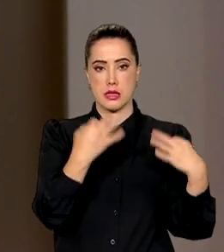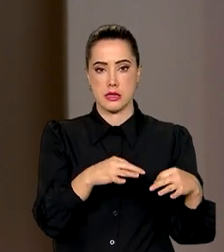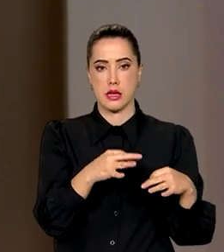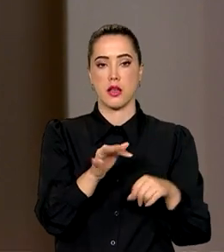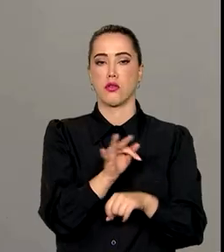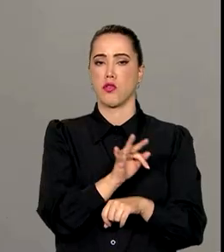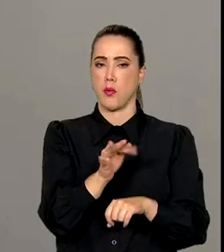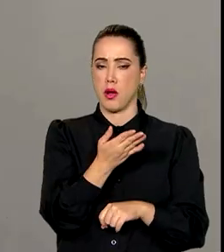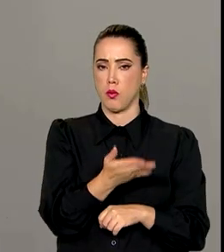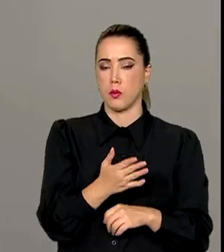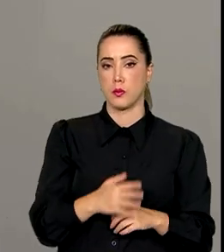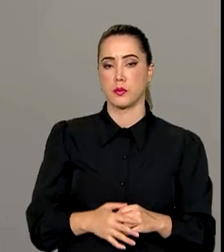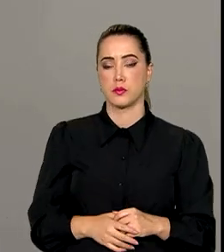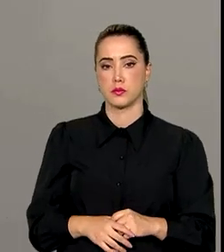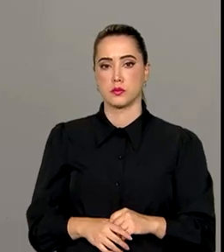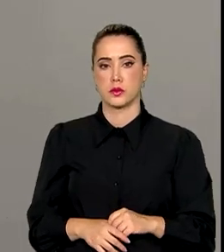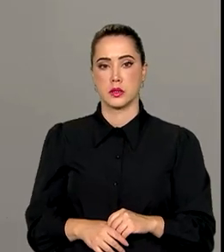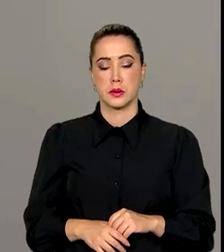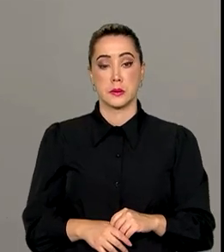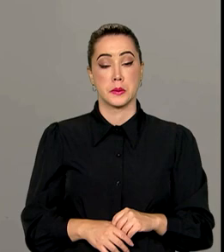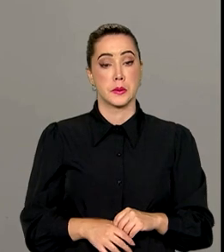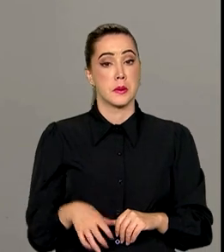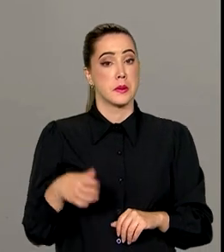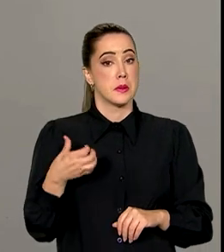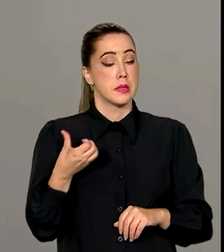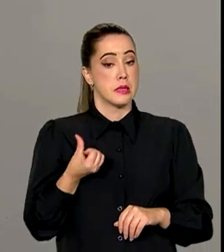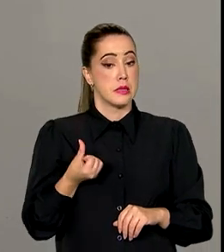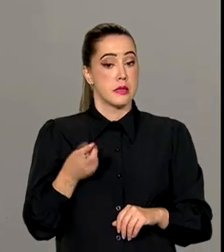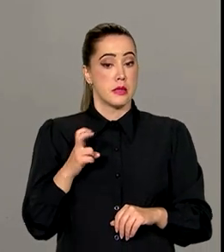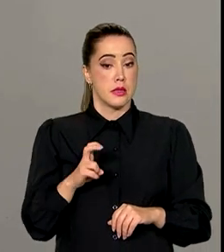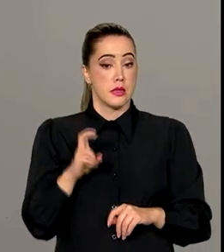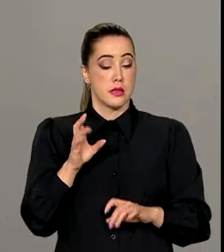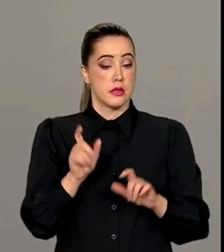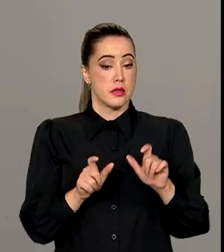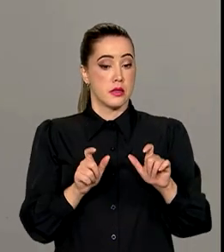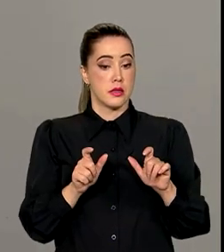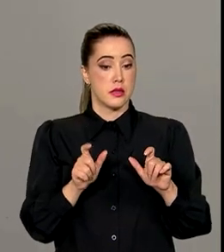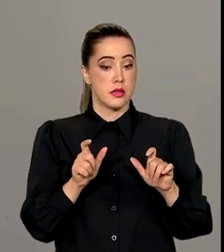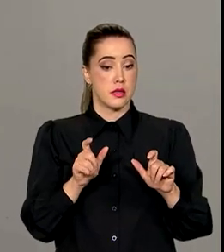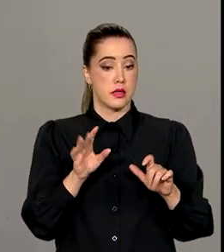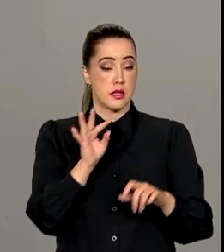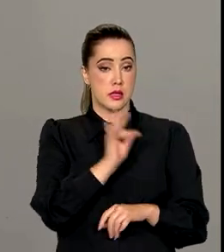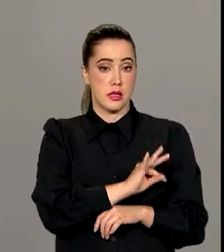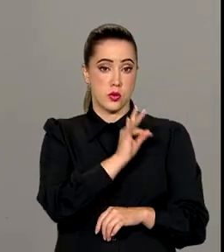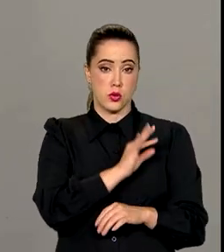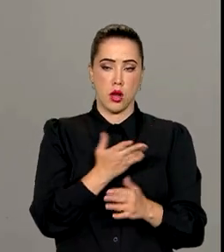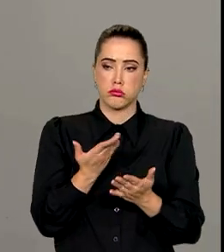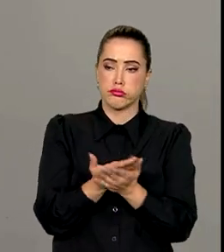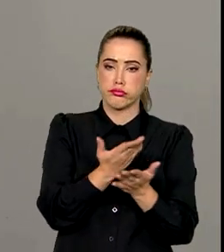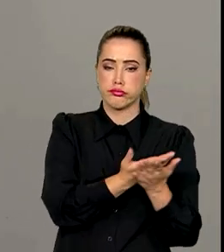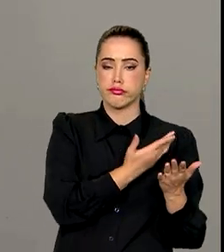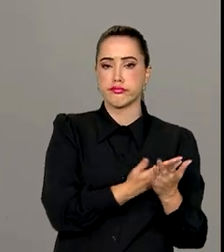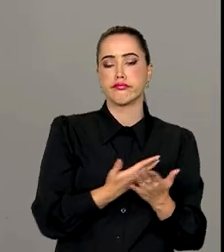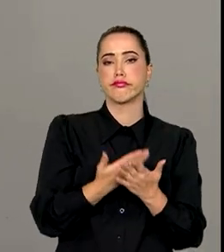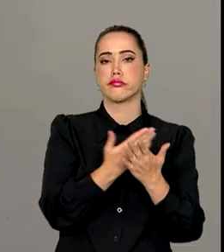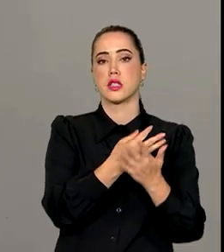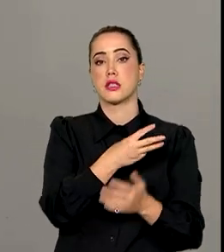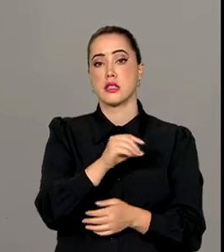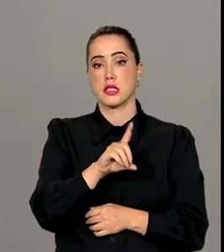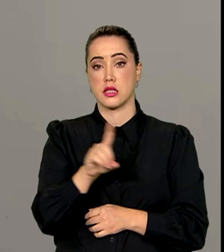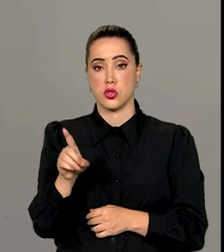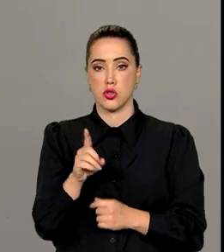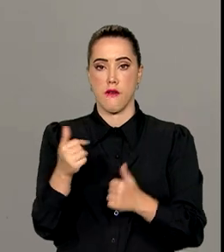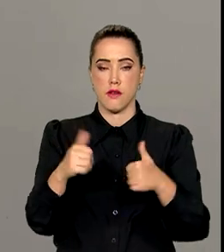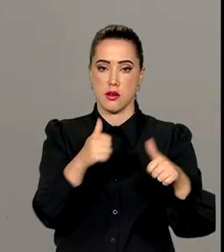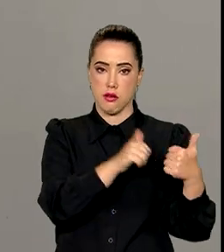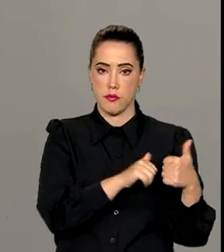regular. Cerca de 65 técnicos que no regime de imersão, durante 30 dias, vão analisar todas